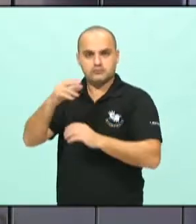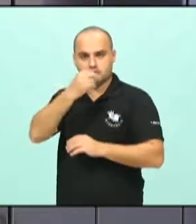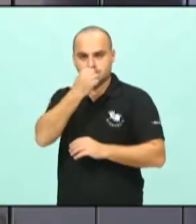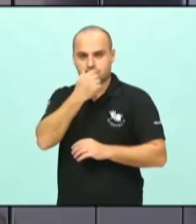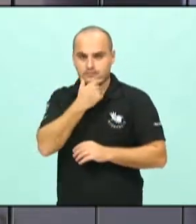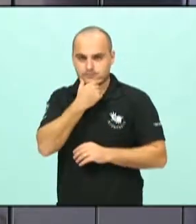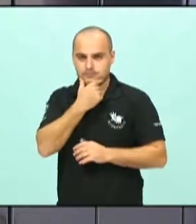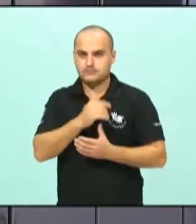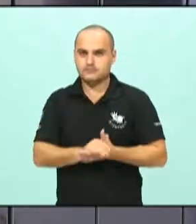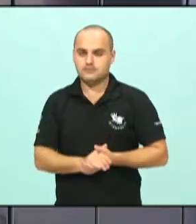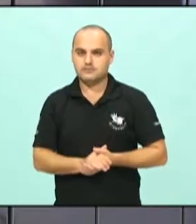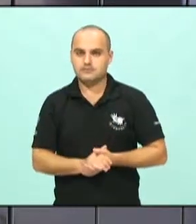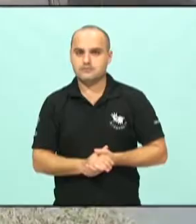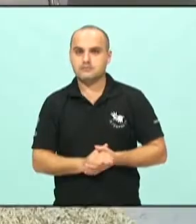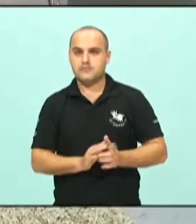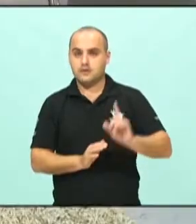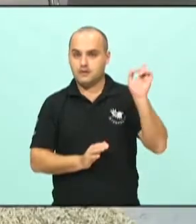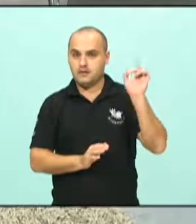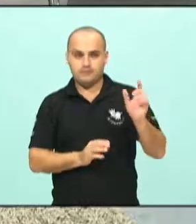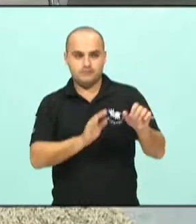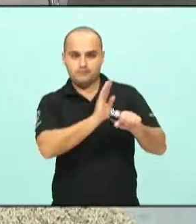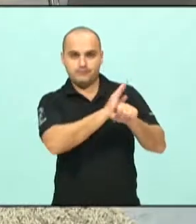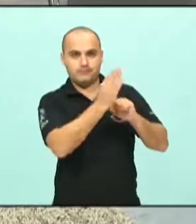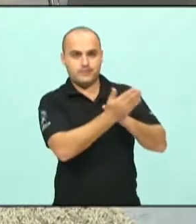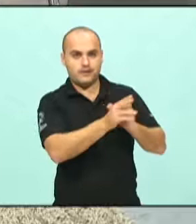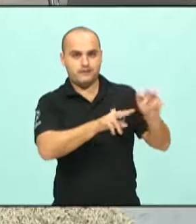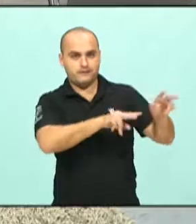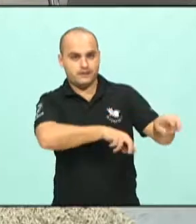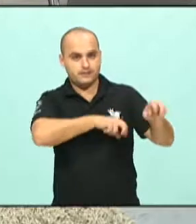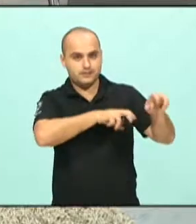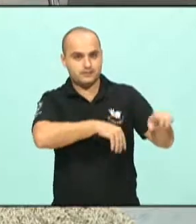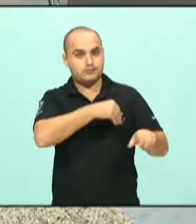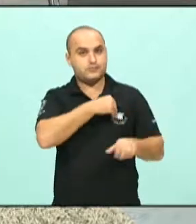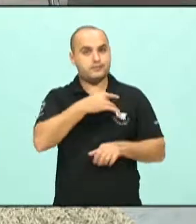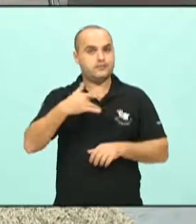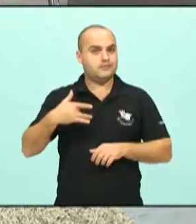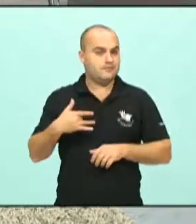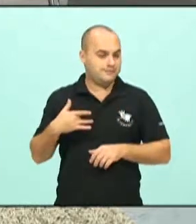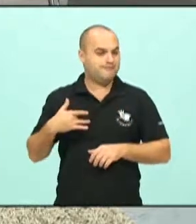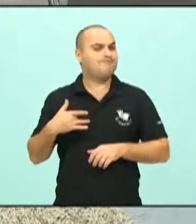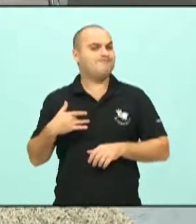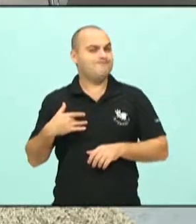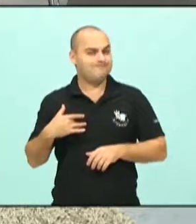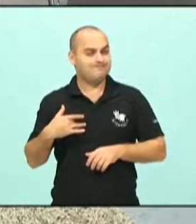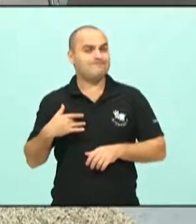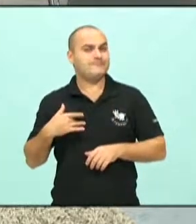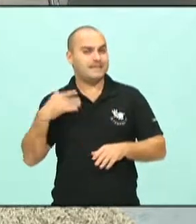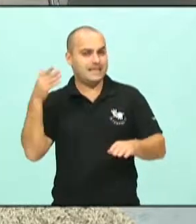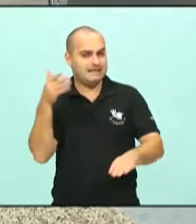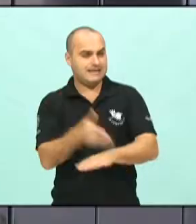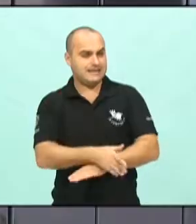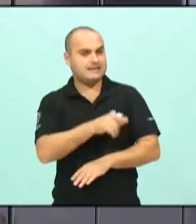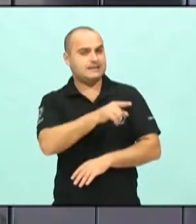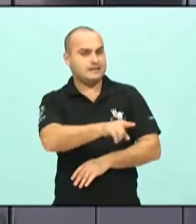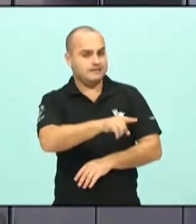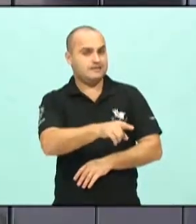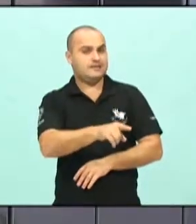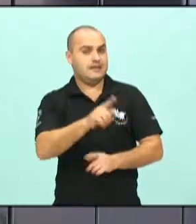na unidade básica de saúde do bairro Fazenda. É lamentável o que a gente encontra lá em termos de atendimento.